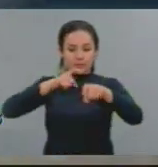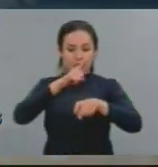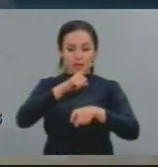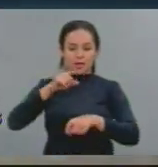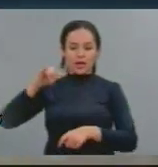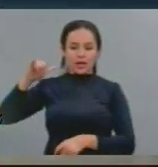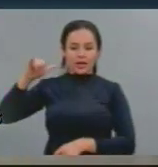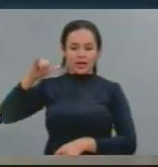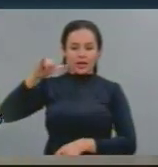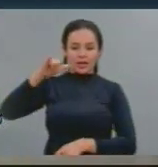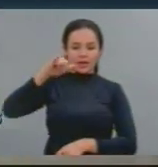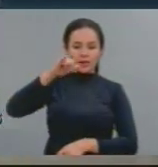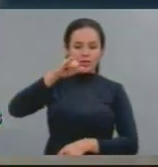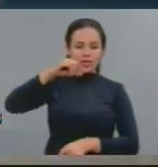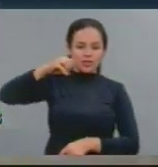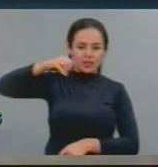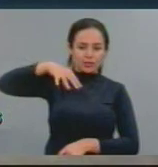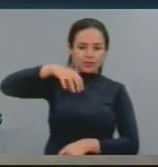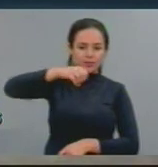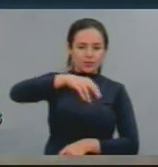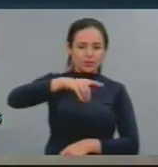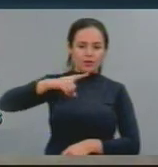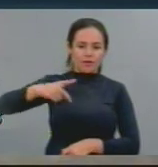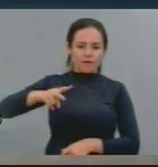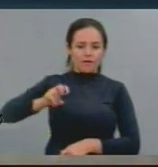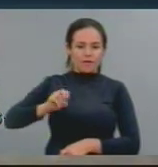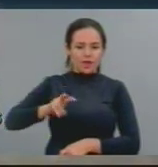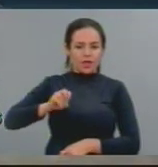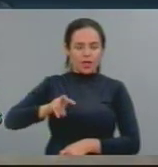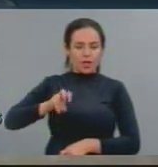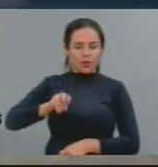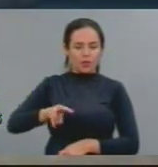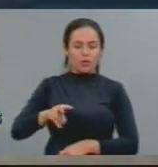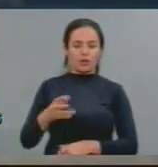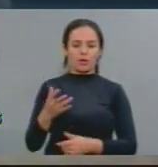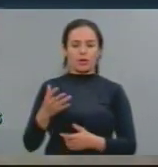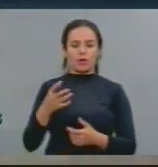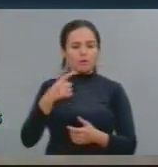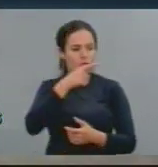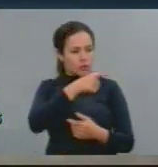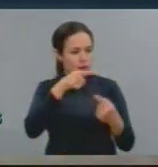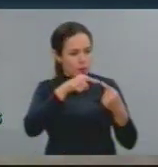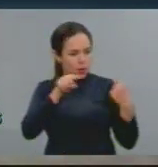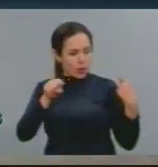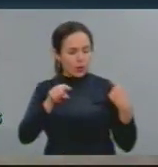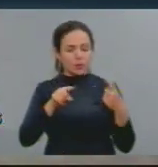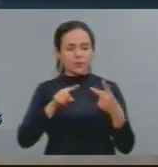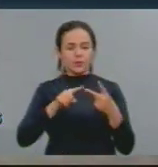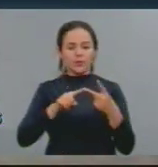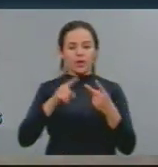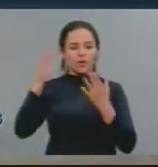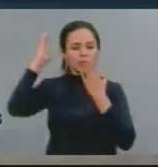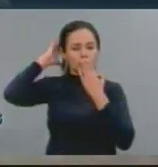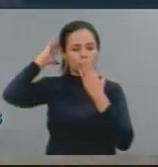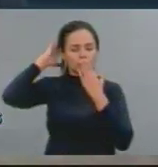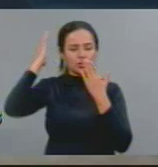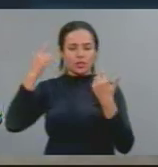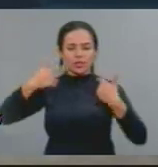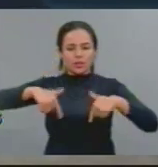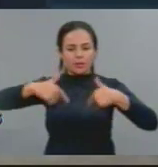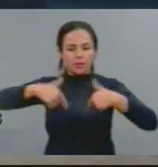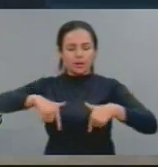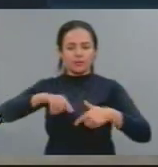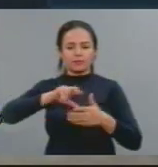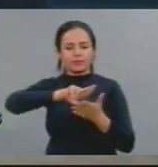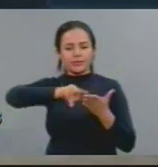conflituosa de não reconhecimento dos direitos trabalhistas, do povo indígena, do povo quilombola,